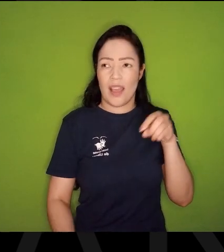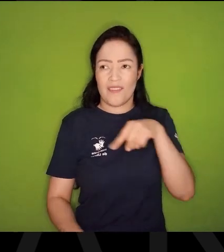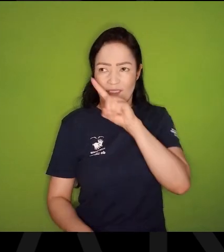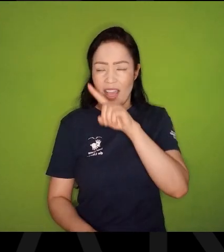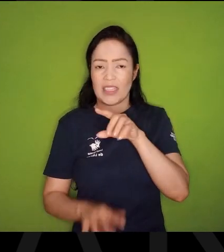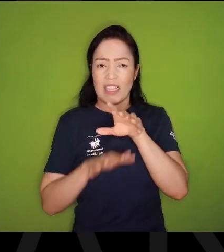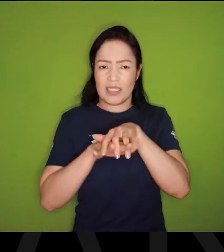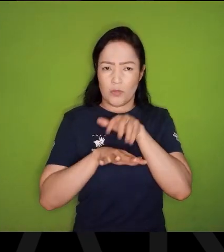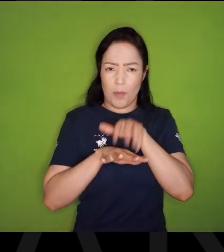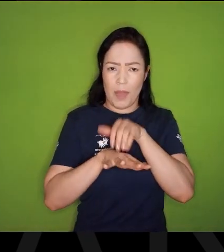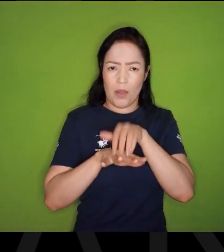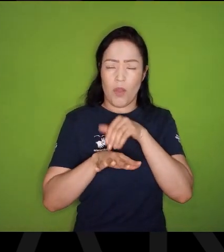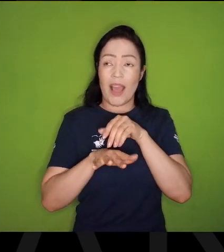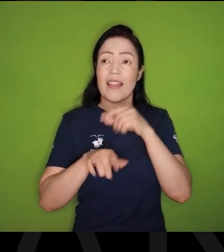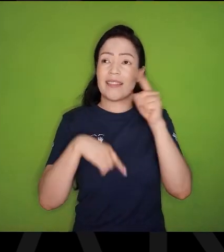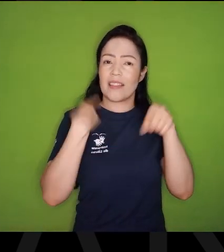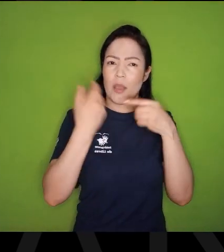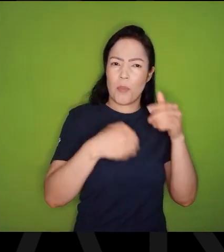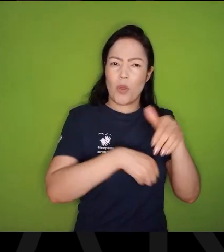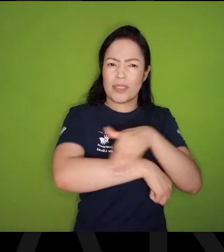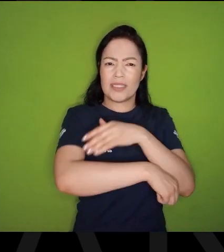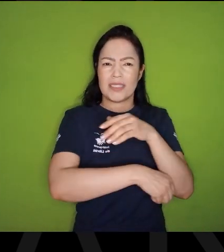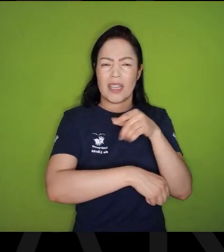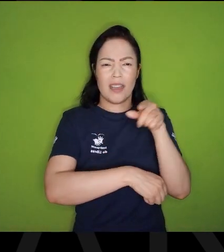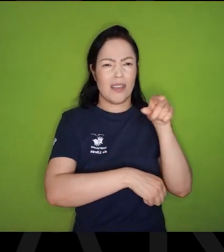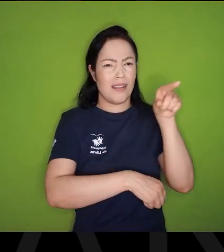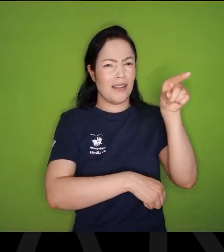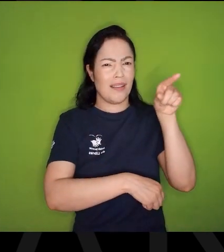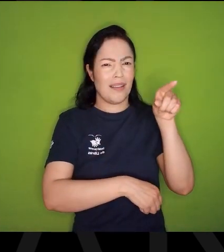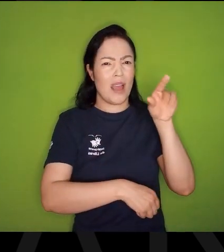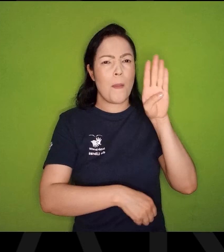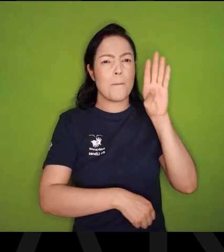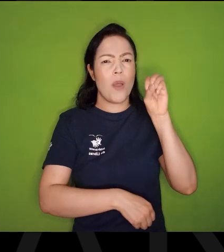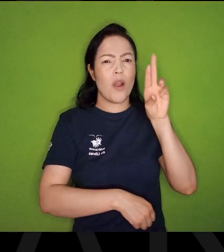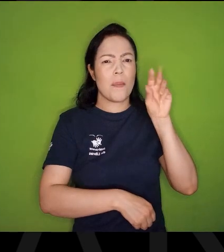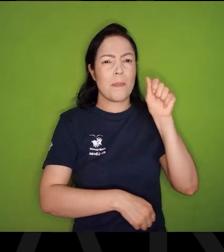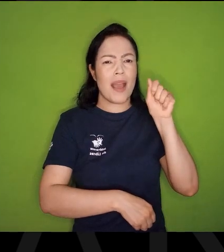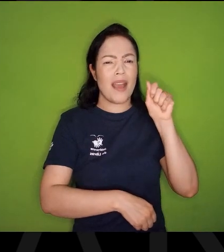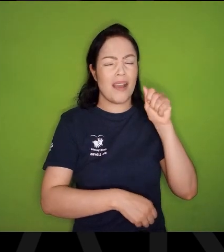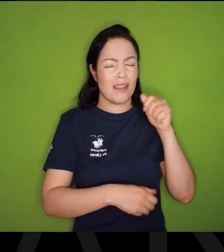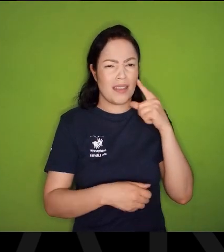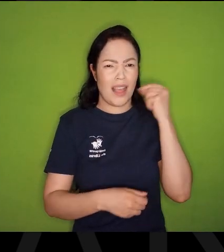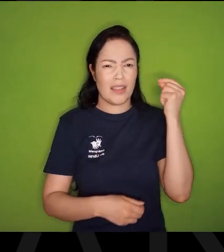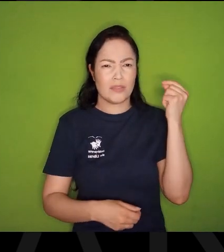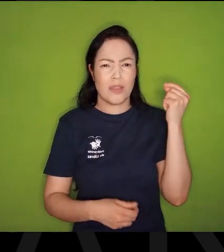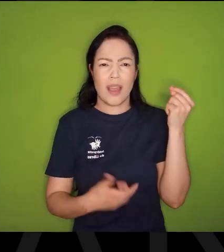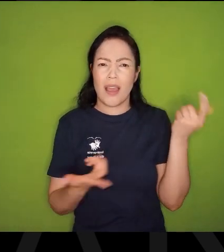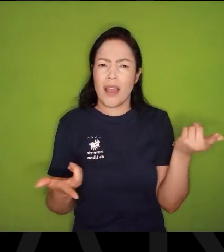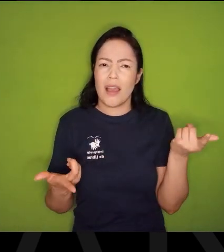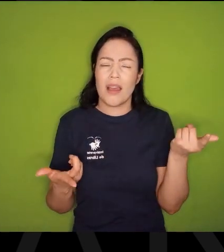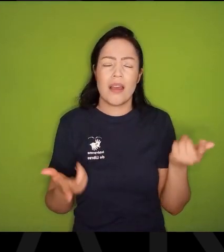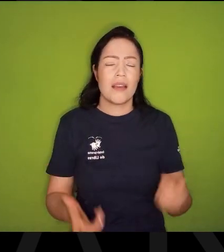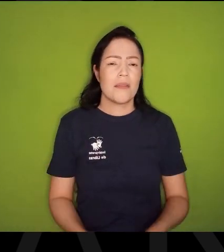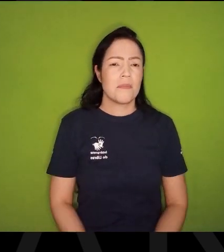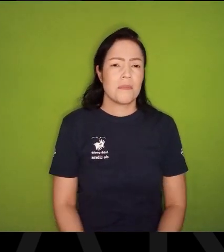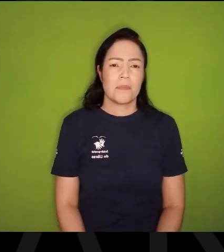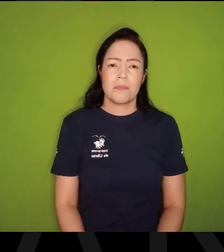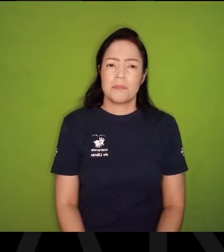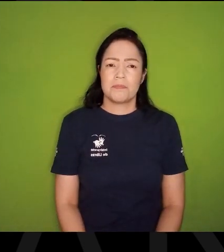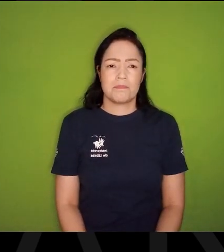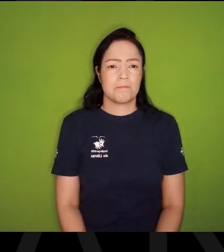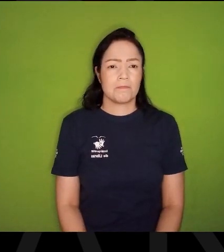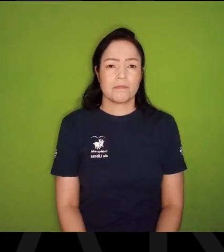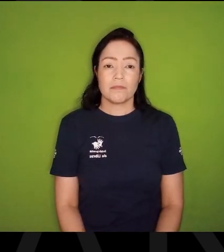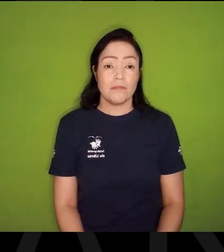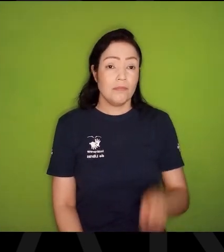Mário, E dobra depois da estátua do Borba Gato, Olha que coisa horrível, Depois da estátua do Borba Gato, Dobra à direita, Borba